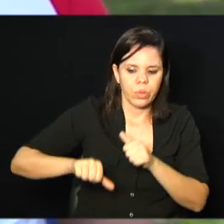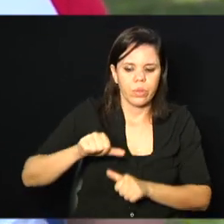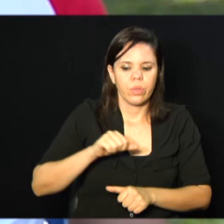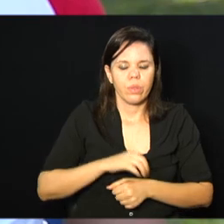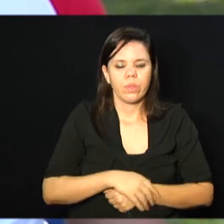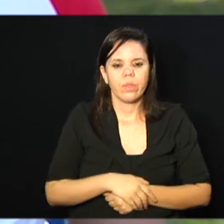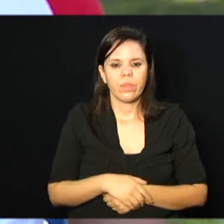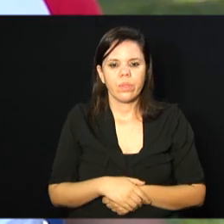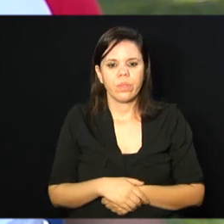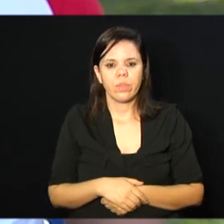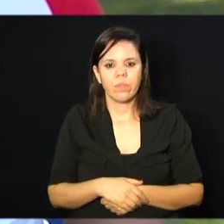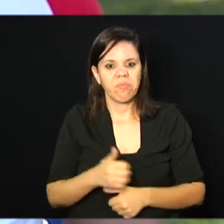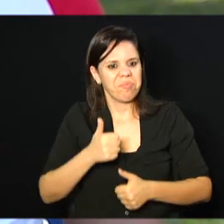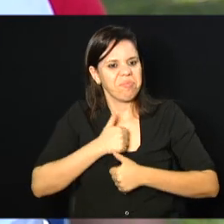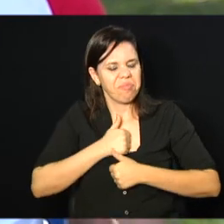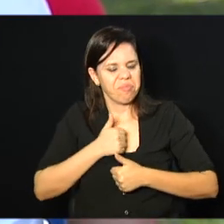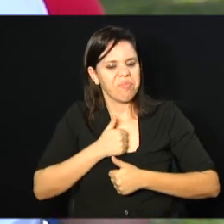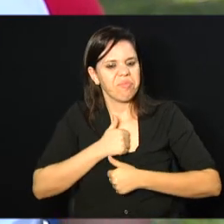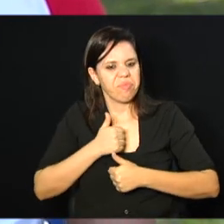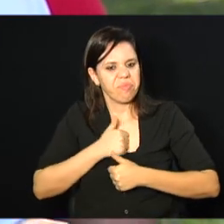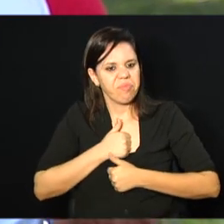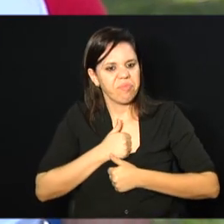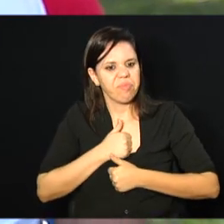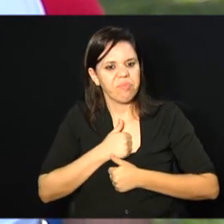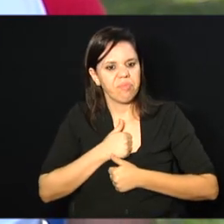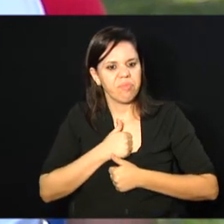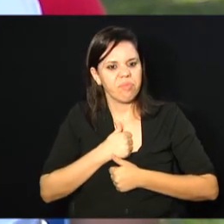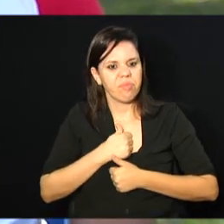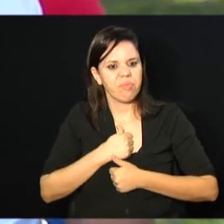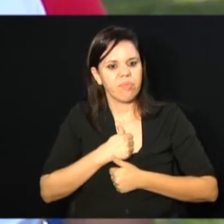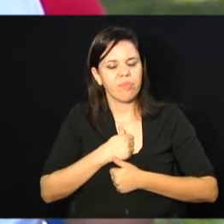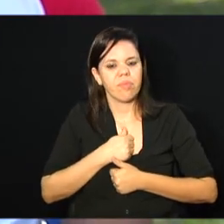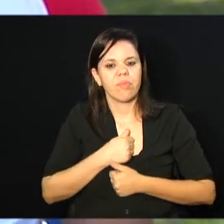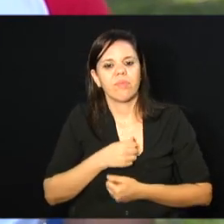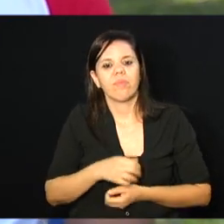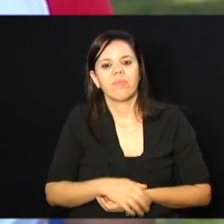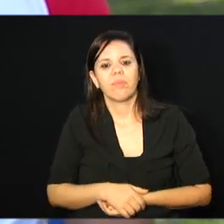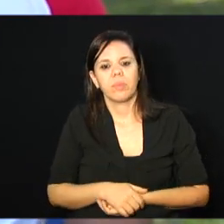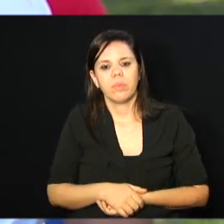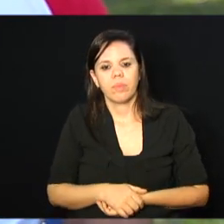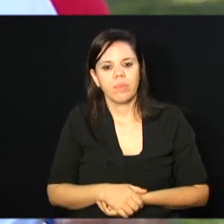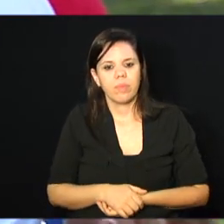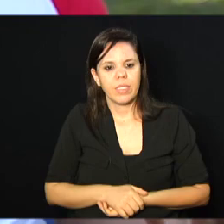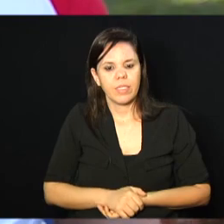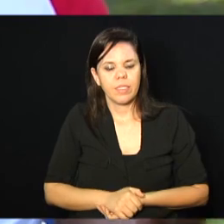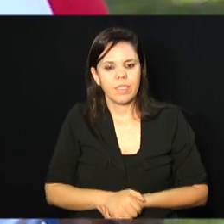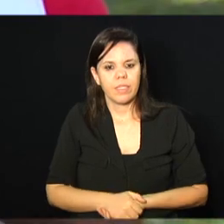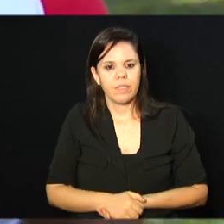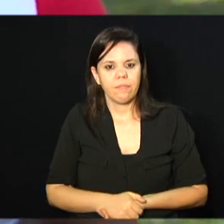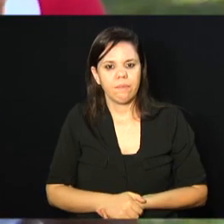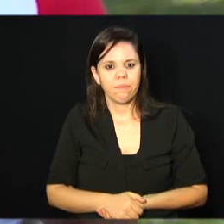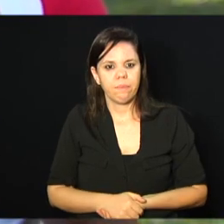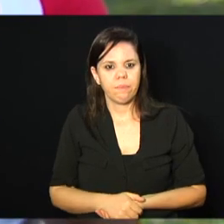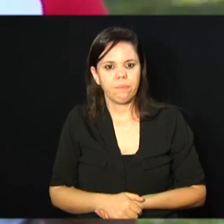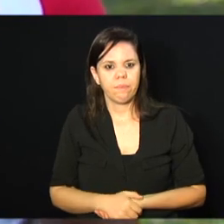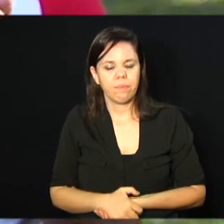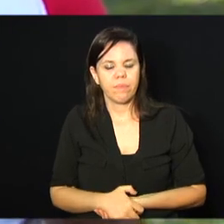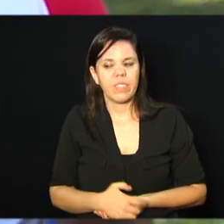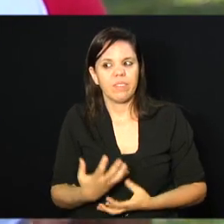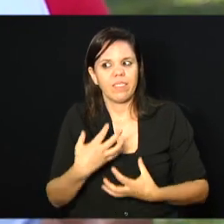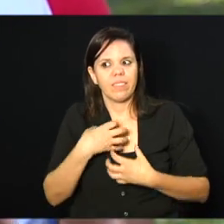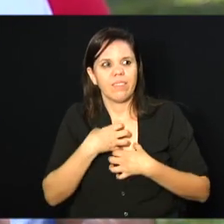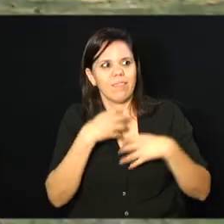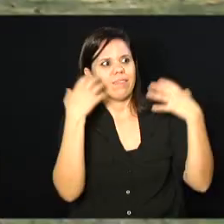autoestima, Melhor autoestima. pessoas são, assim, né? Então, você se sentir aplaudido